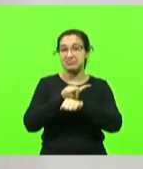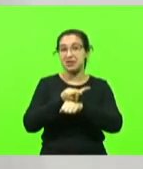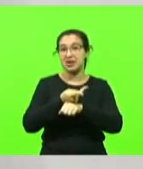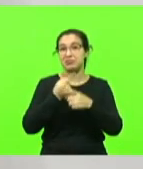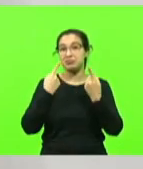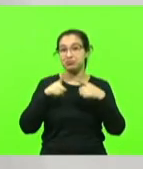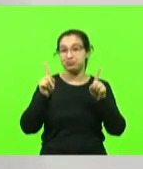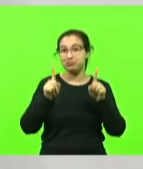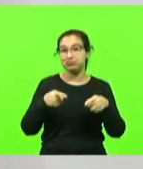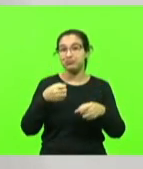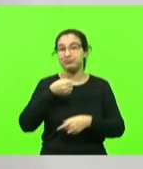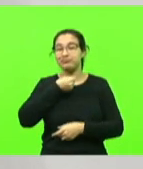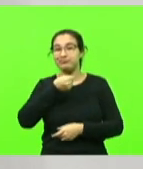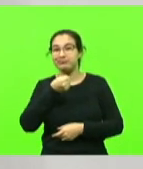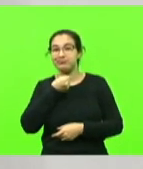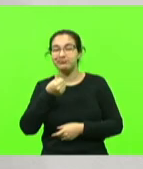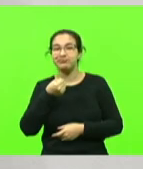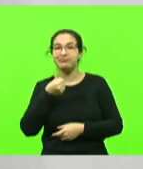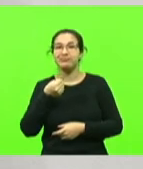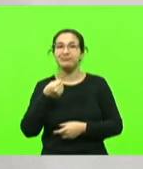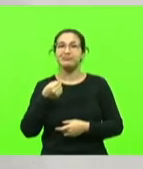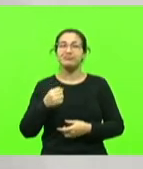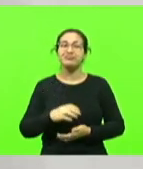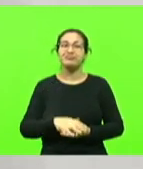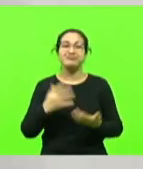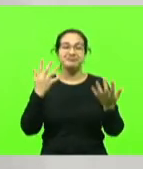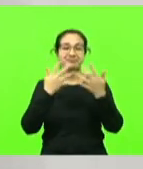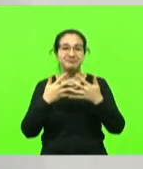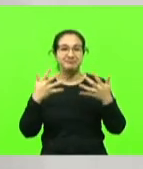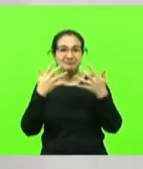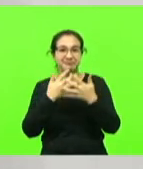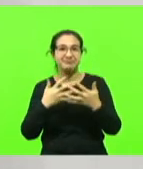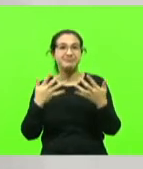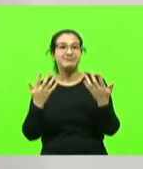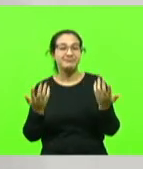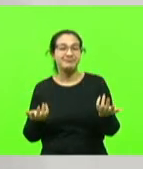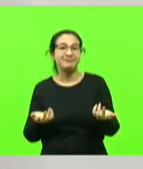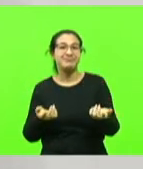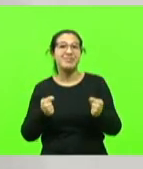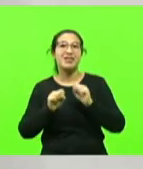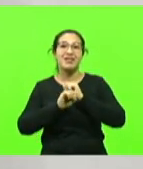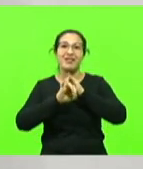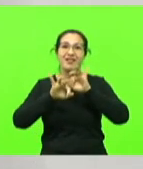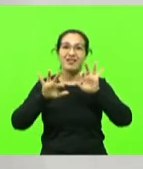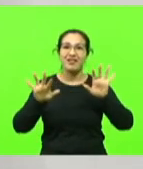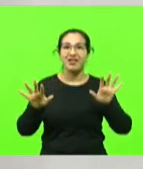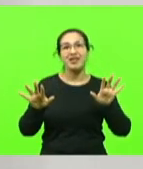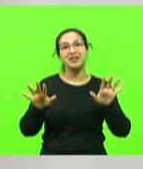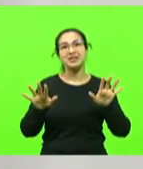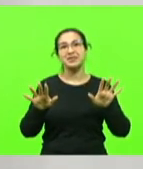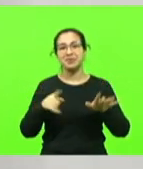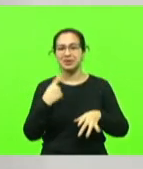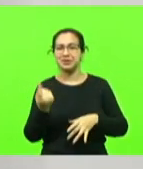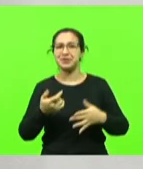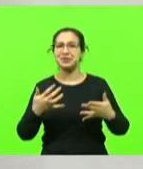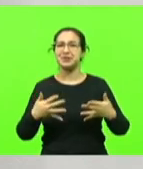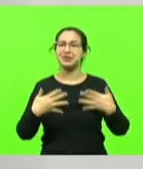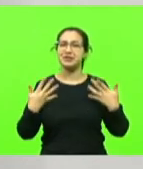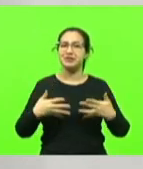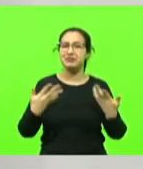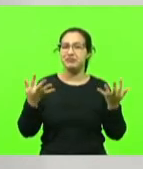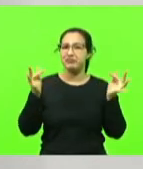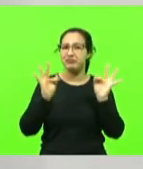Nosso coração explodiu de alegria, obviamente que muitas, que isso foi 100%